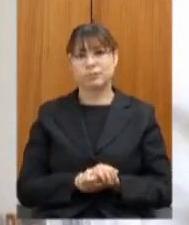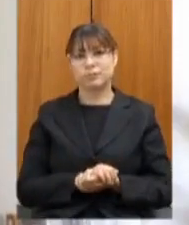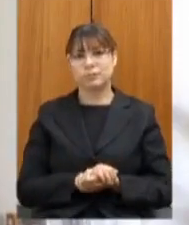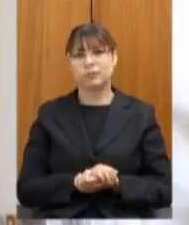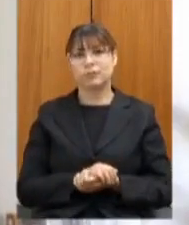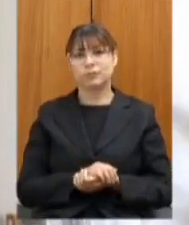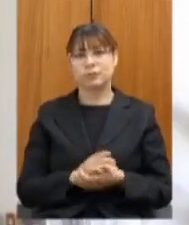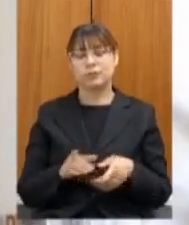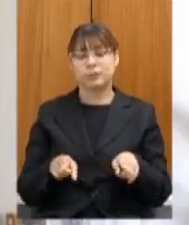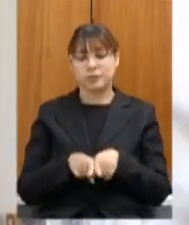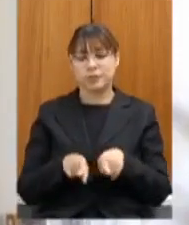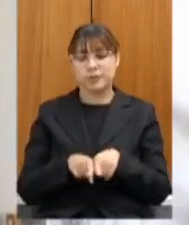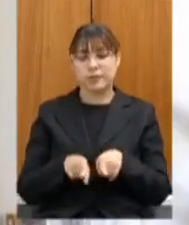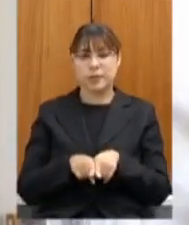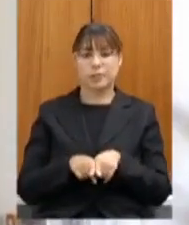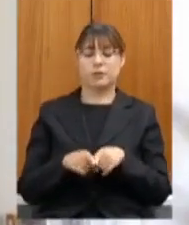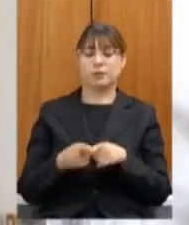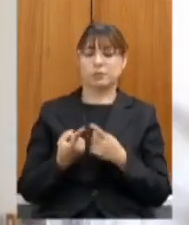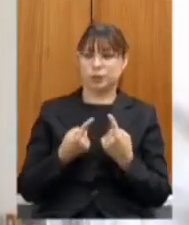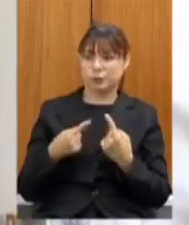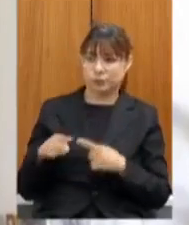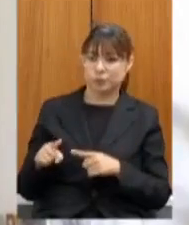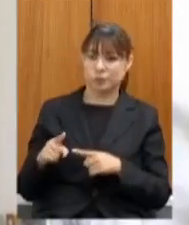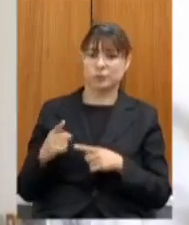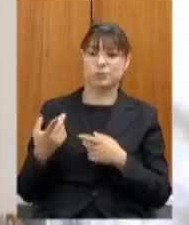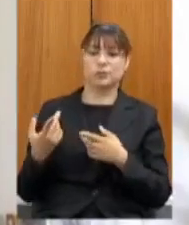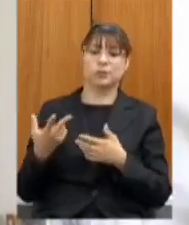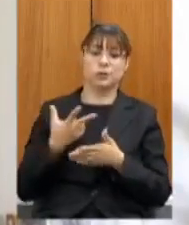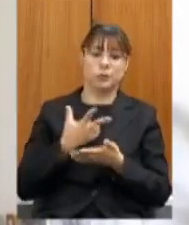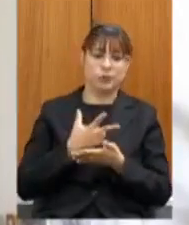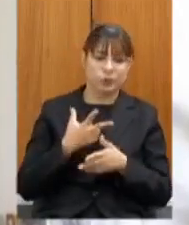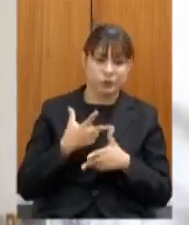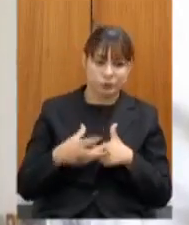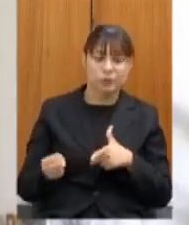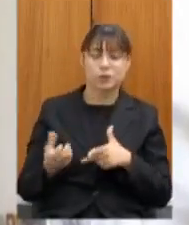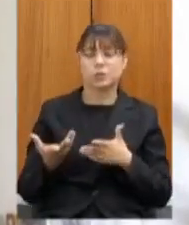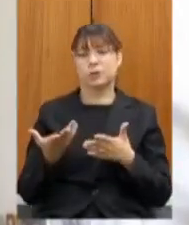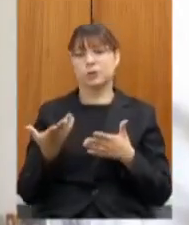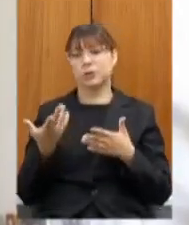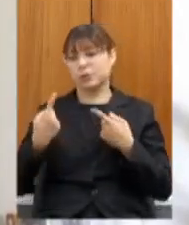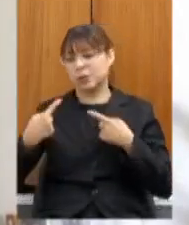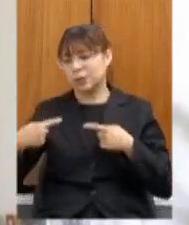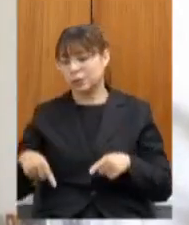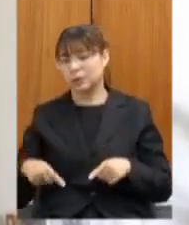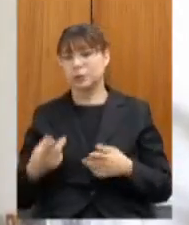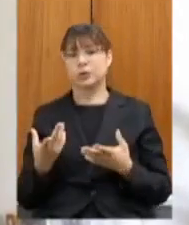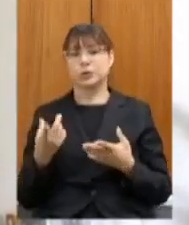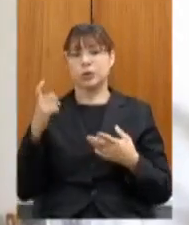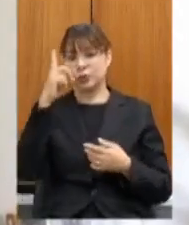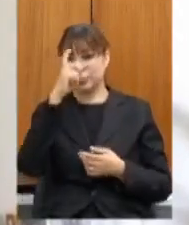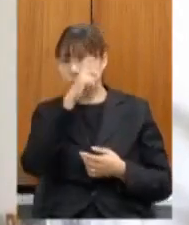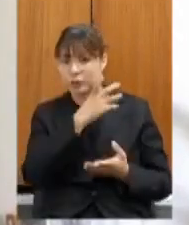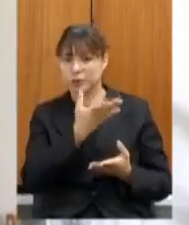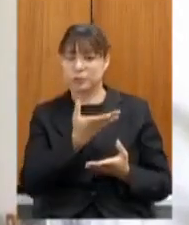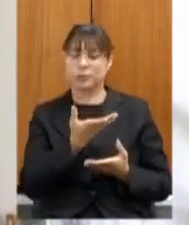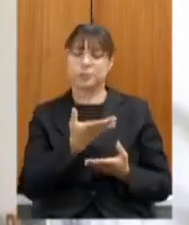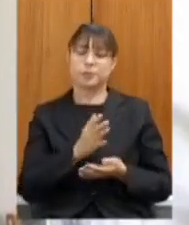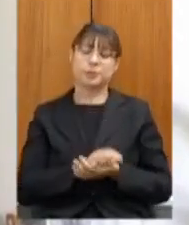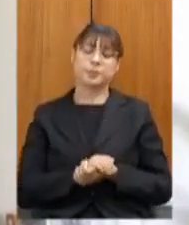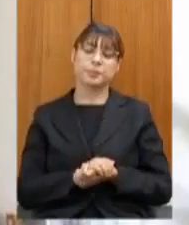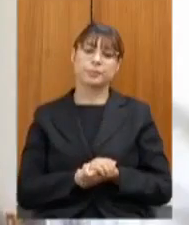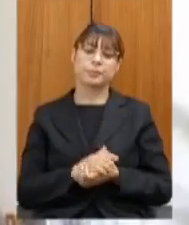enfrentando e vencendo os obstáculos ao mesmo tempo eu quero dizer que fiquei muito